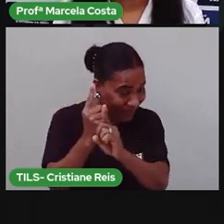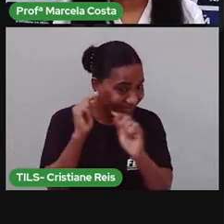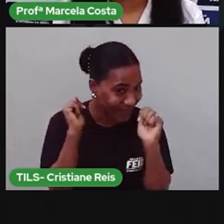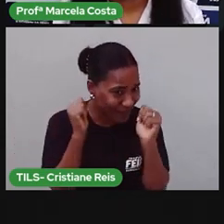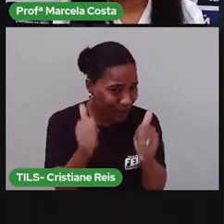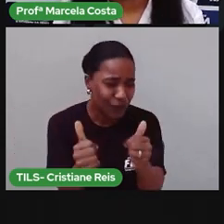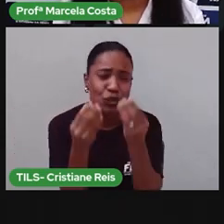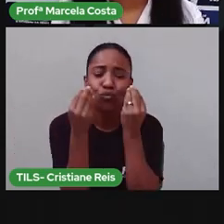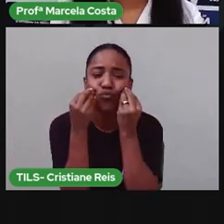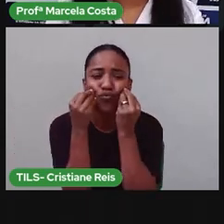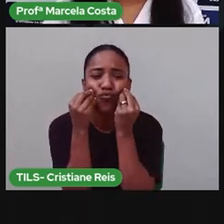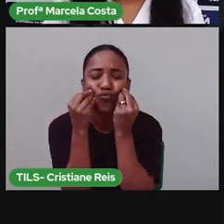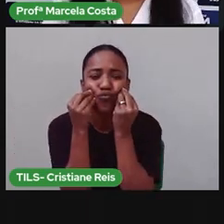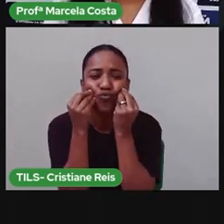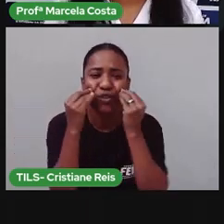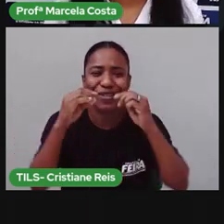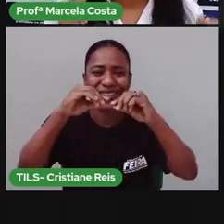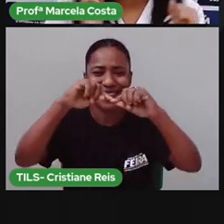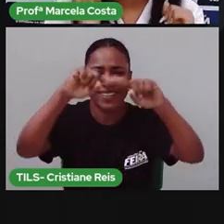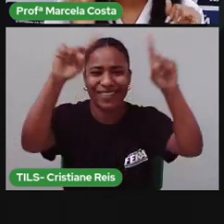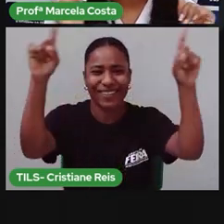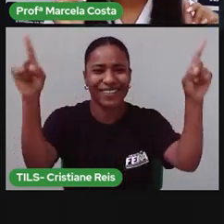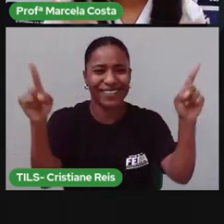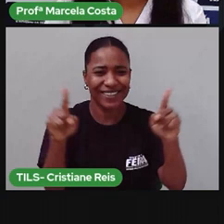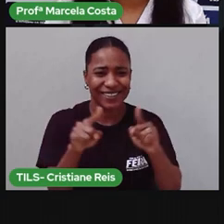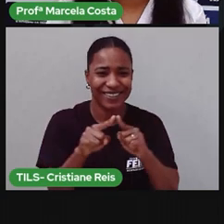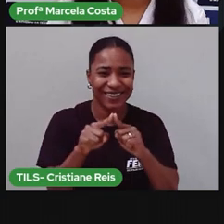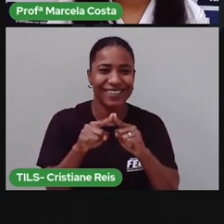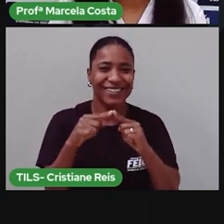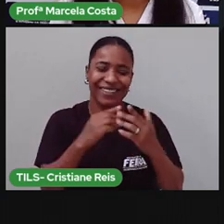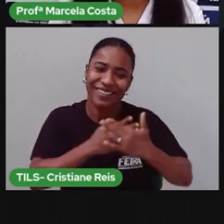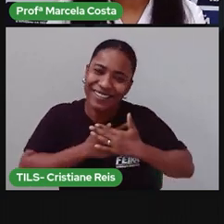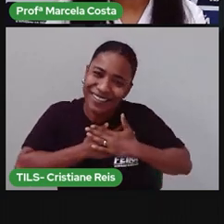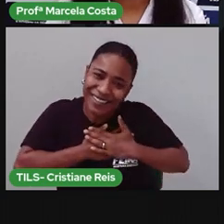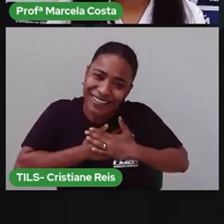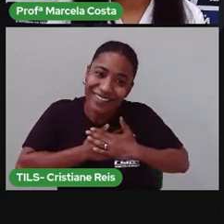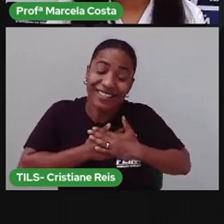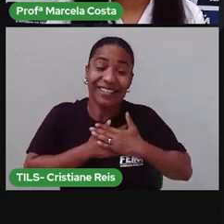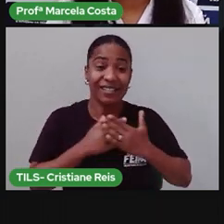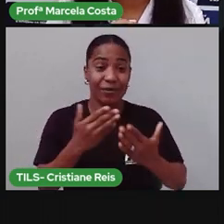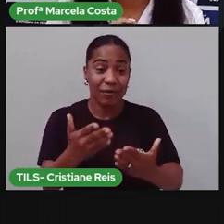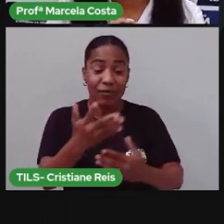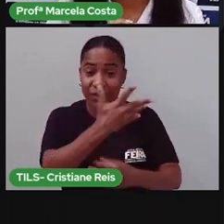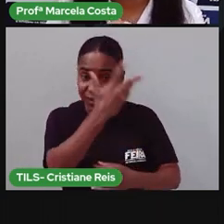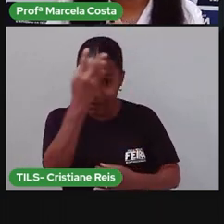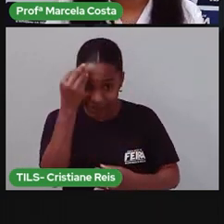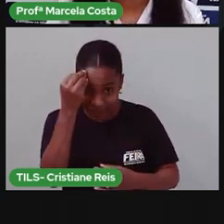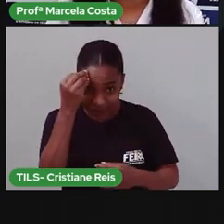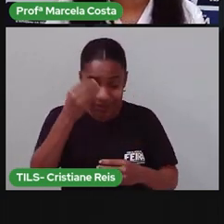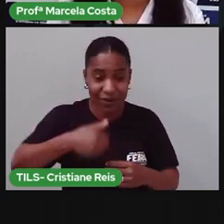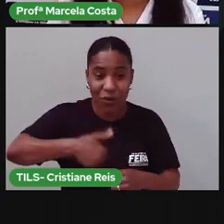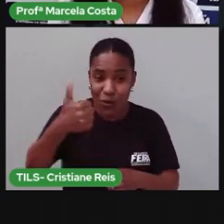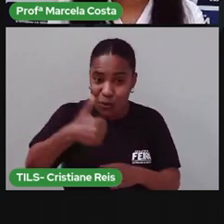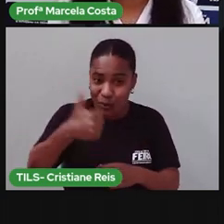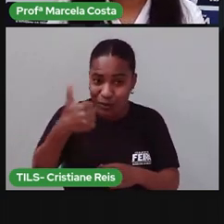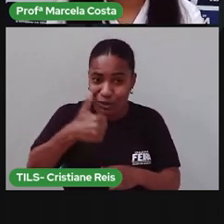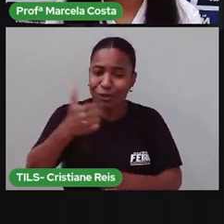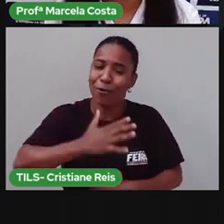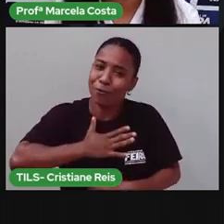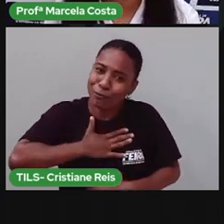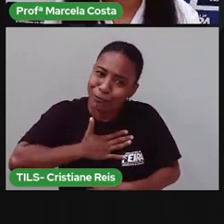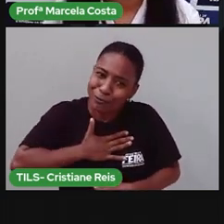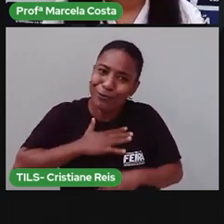Um beijo grande no coração de vocês Não esqueça de curtir o vídeo de deixar um comentário dizendo que você gostou dessa aula que você